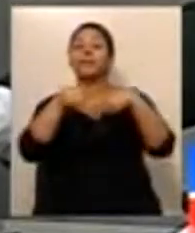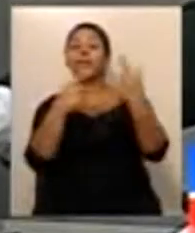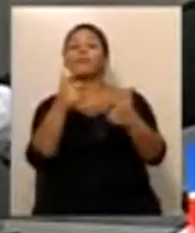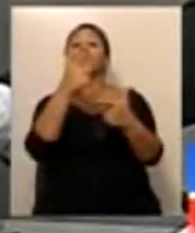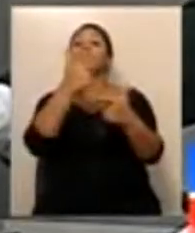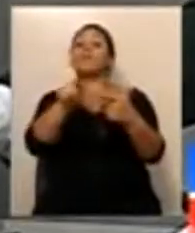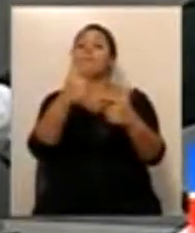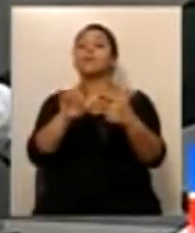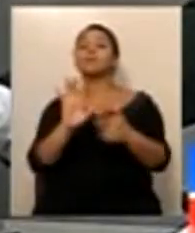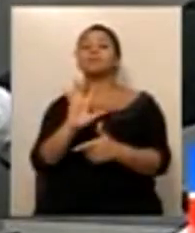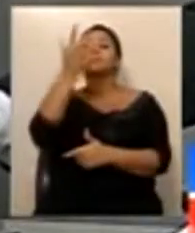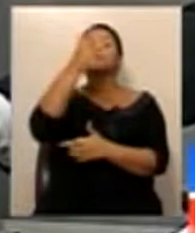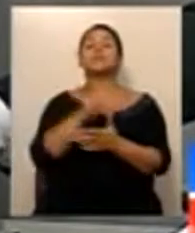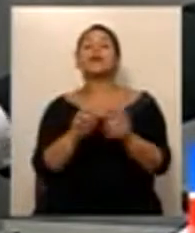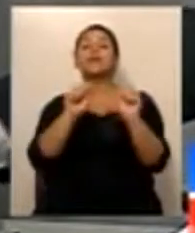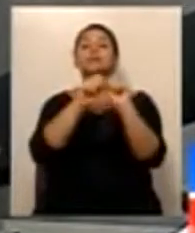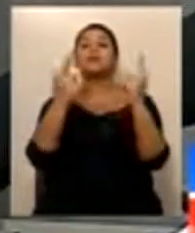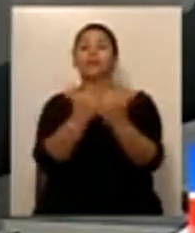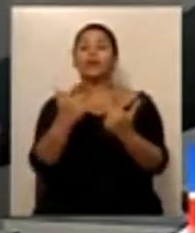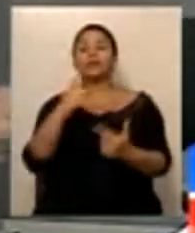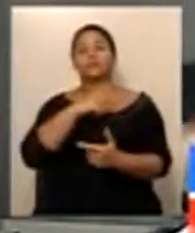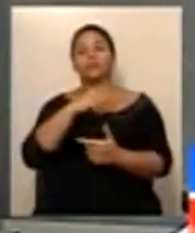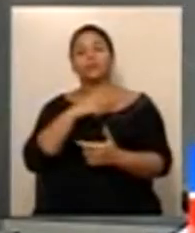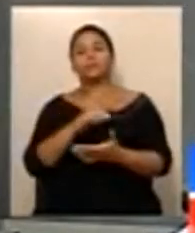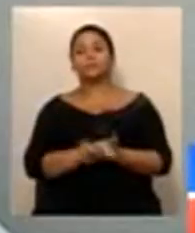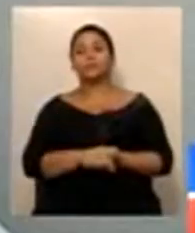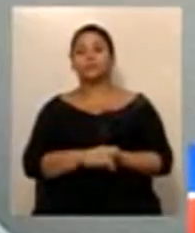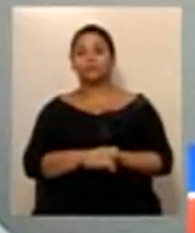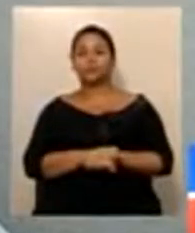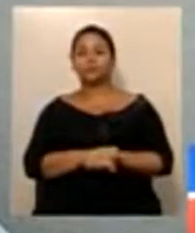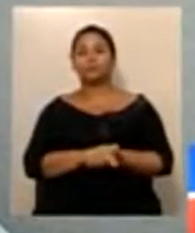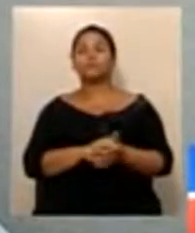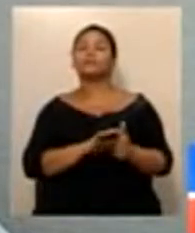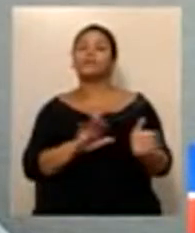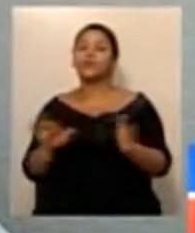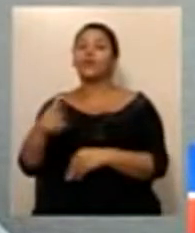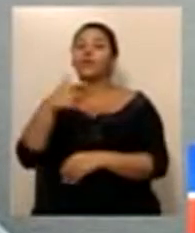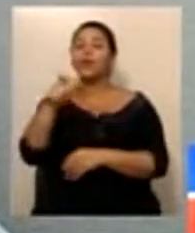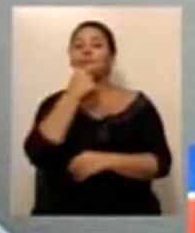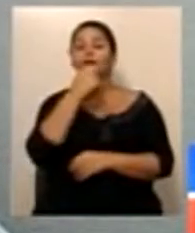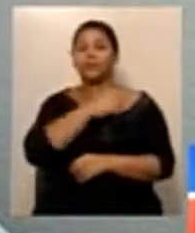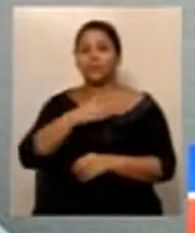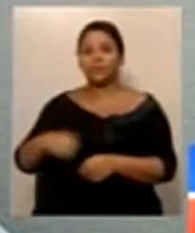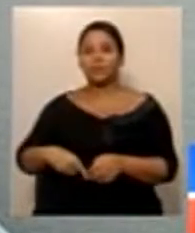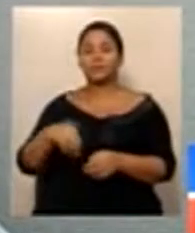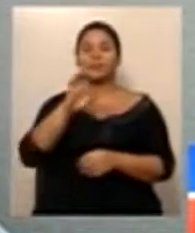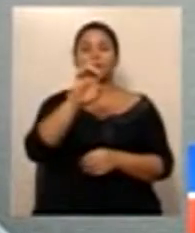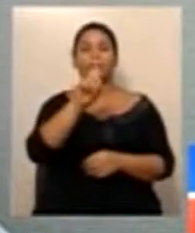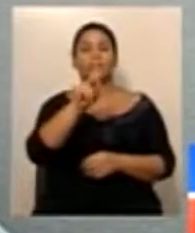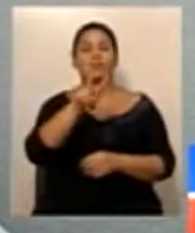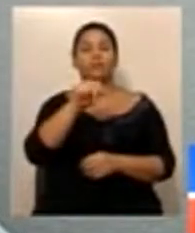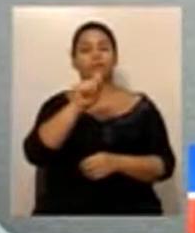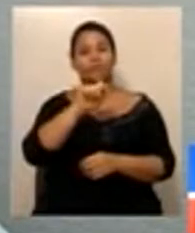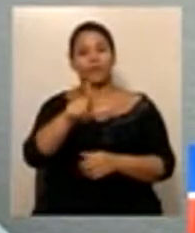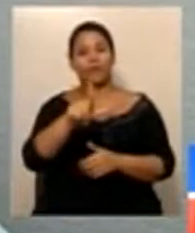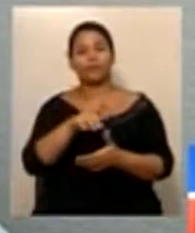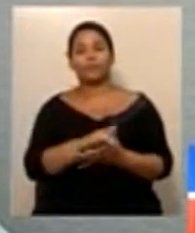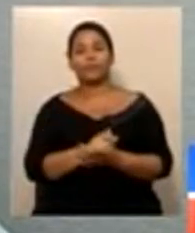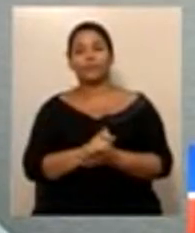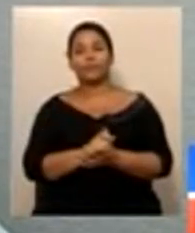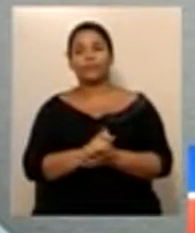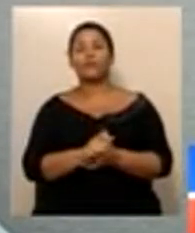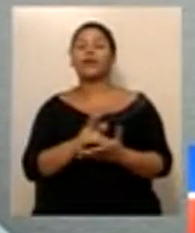Para discutir, o líder do governo, deputado de Valgaia. Senhor presidente, na verdade, o governo tem